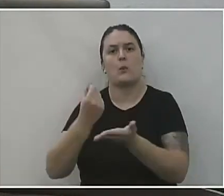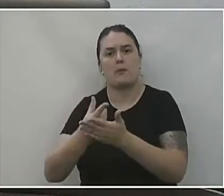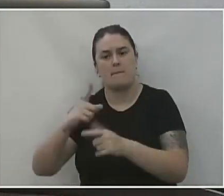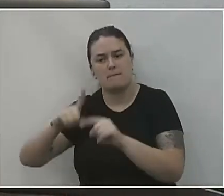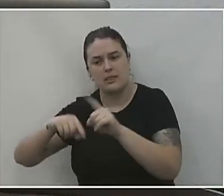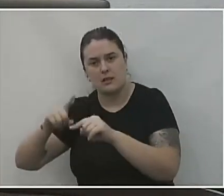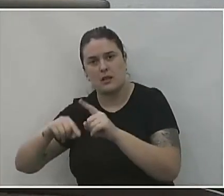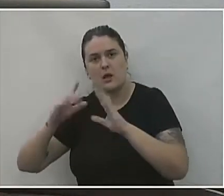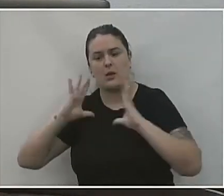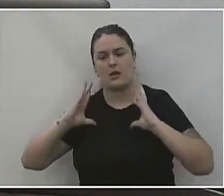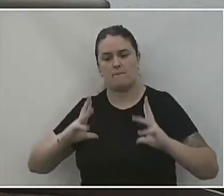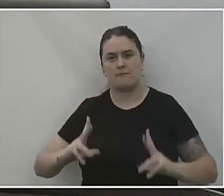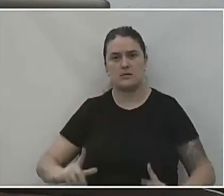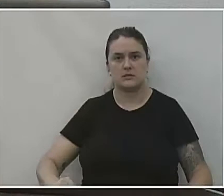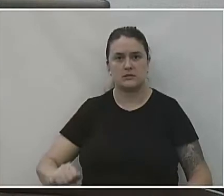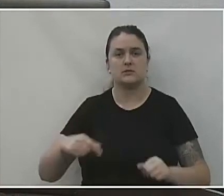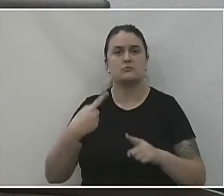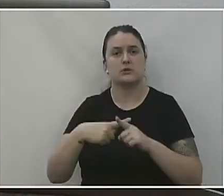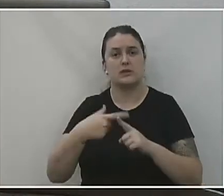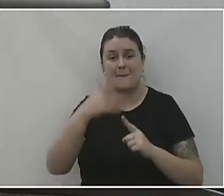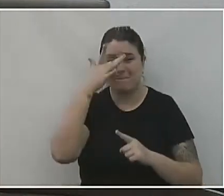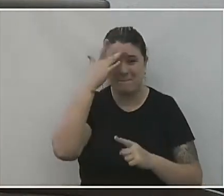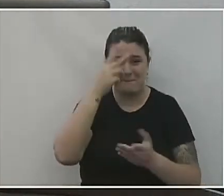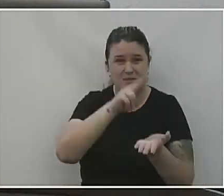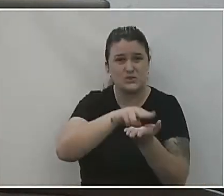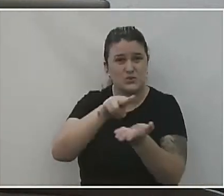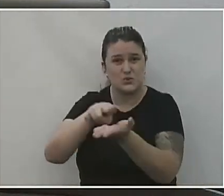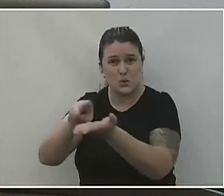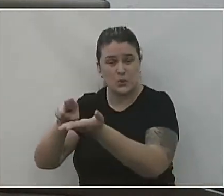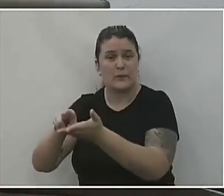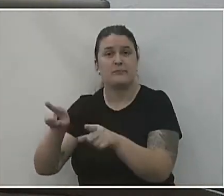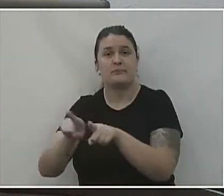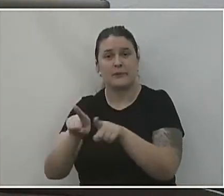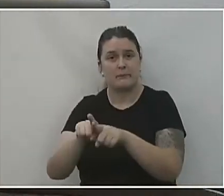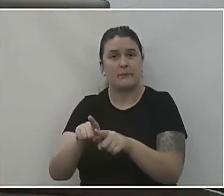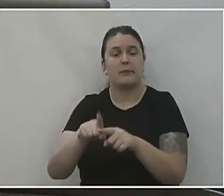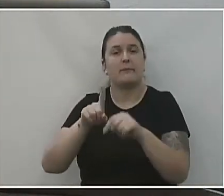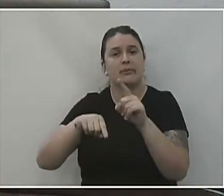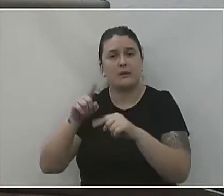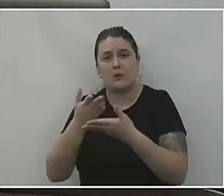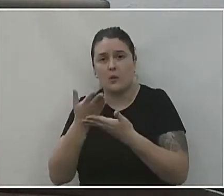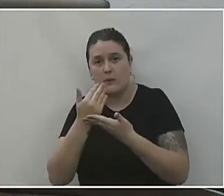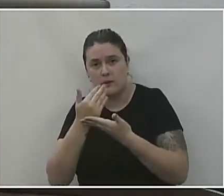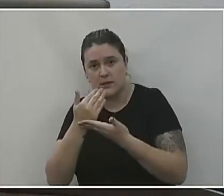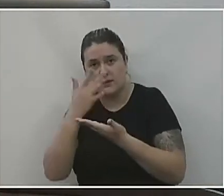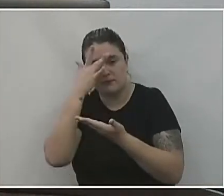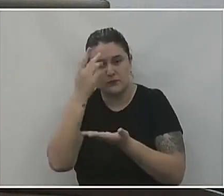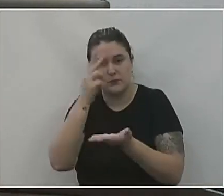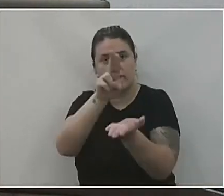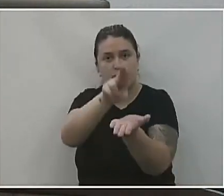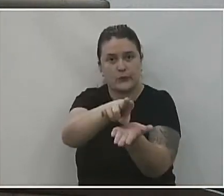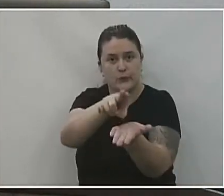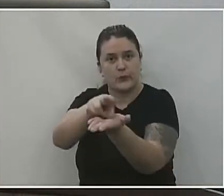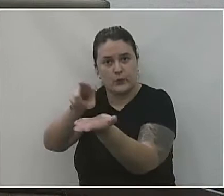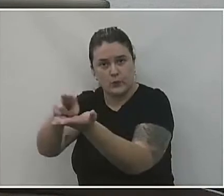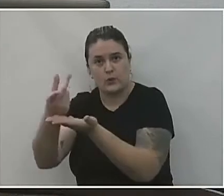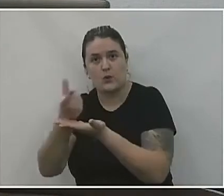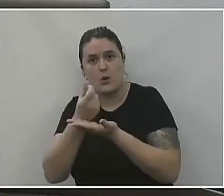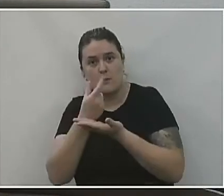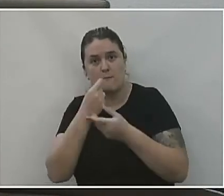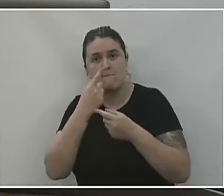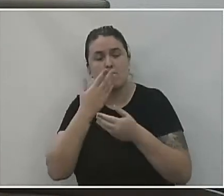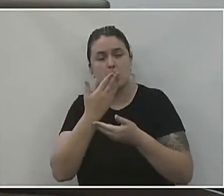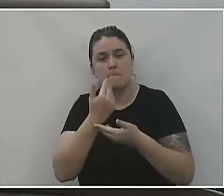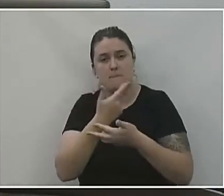material de higiene pessoal que esses pacientes não demandavam, alimentação que esses pacientes agora ficaram internados, a gente teve que dispor.